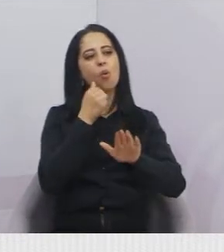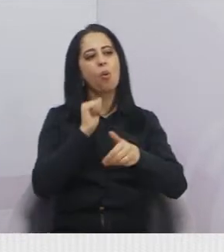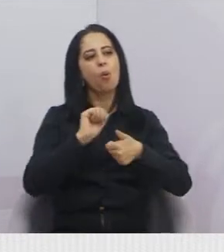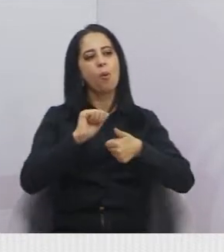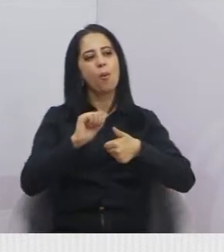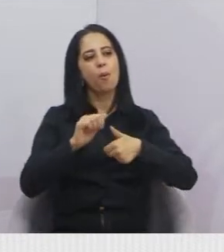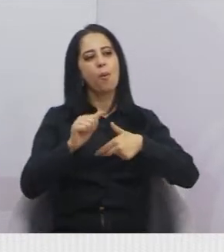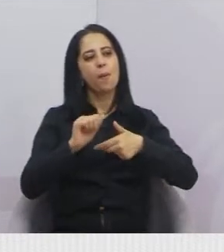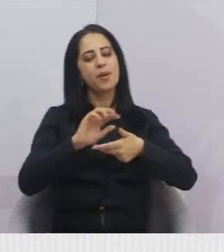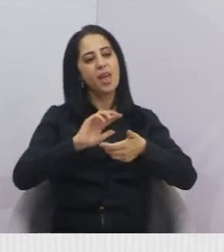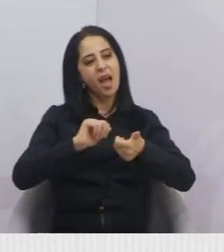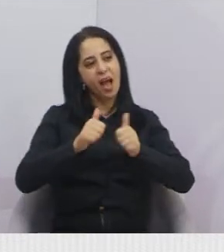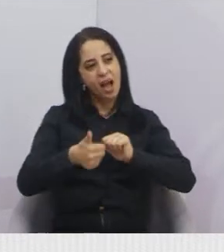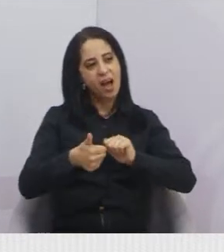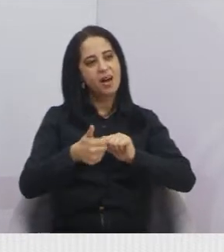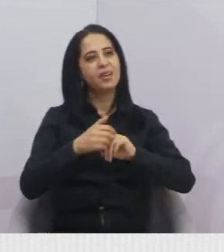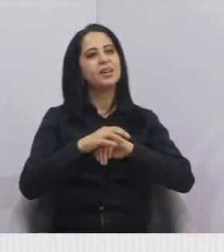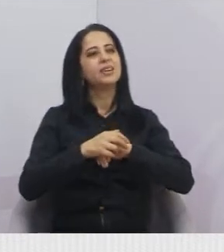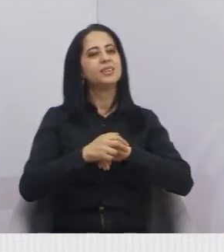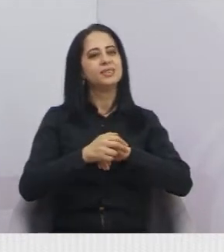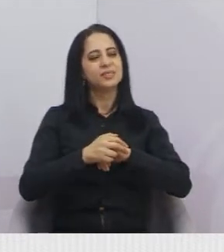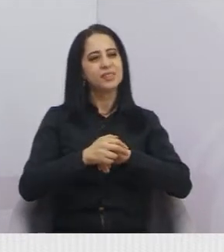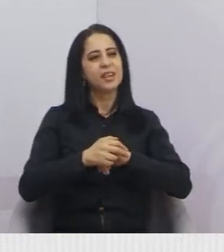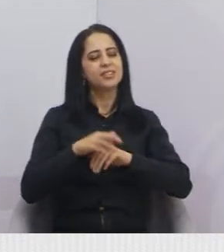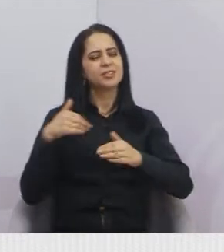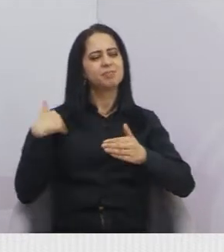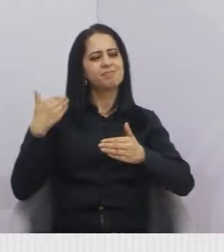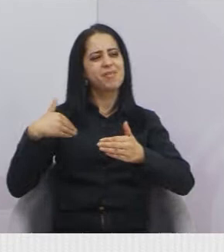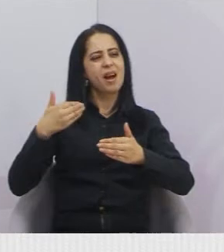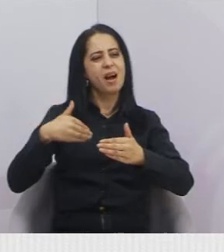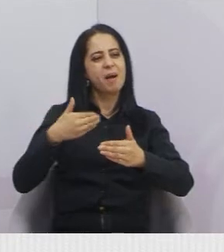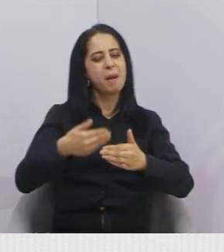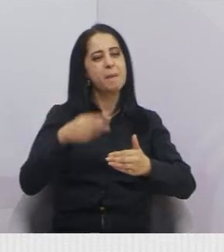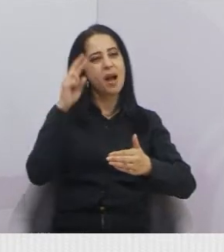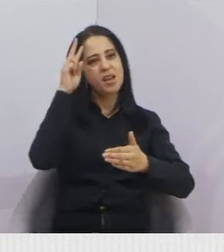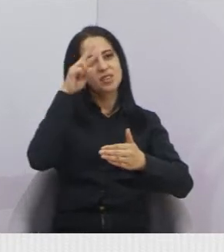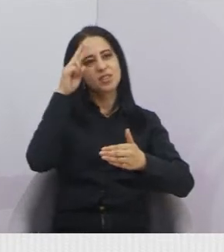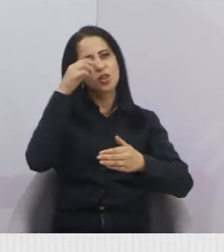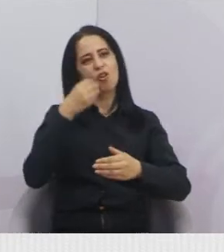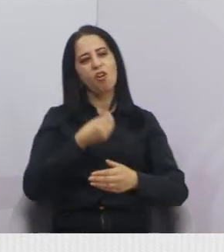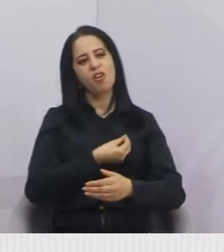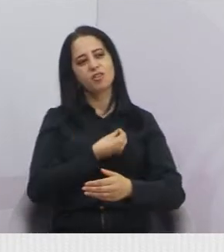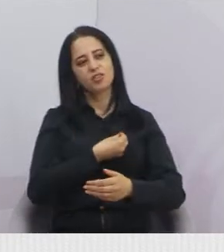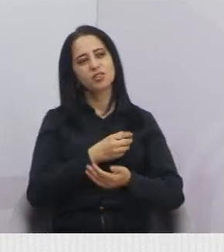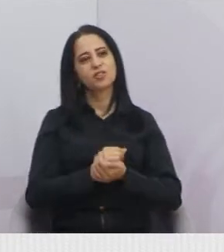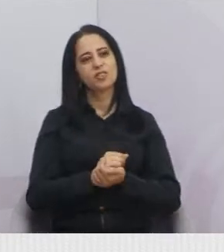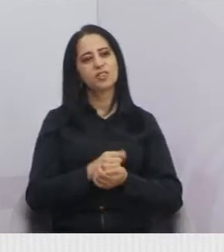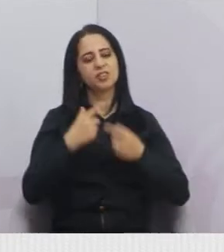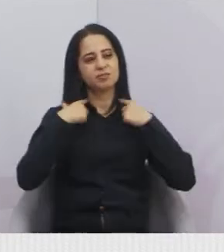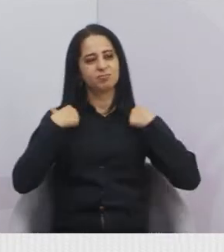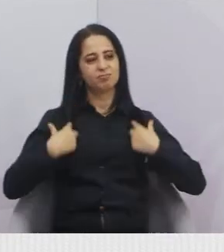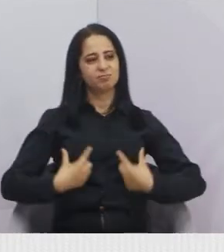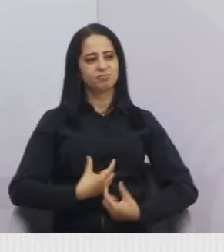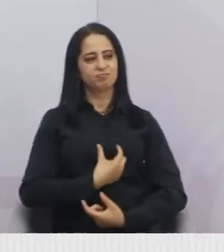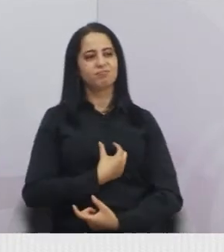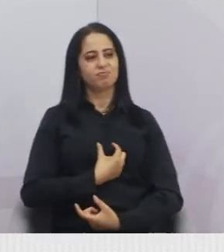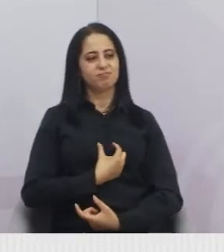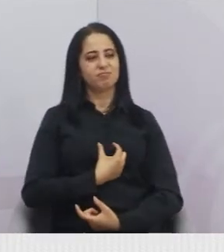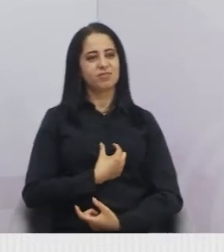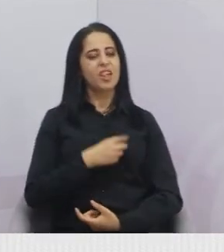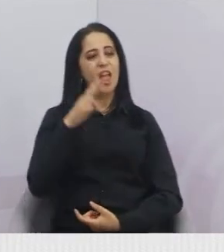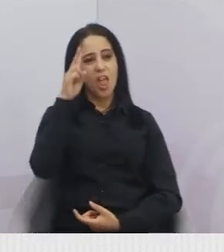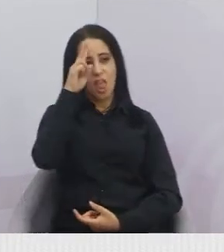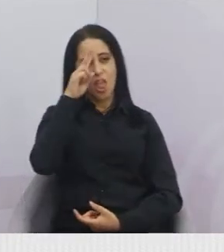importante para a cidade de Jacareí, a trajetória, a história. Lembro dele também, nas